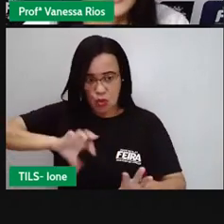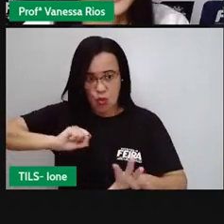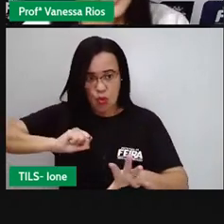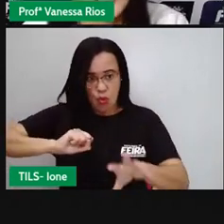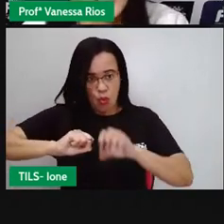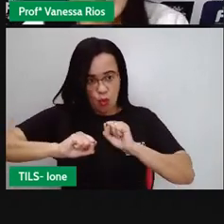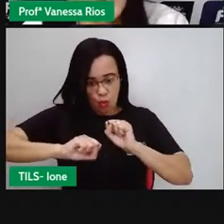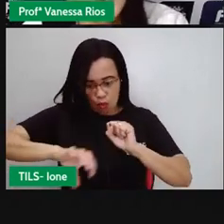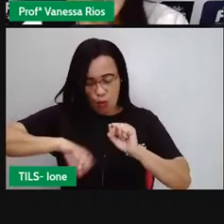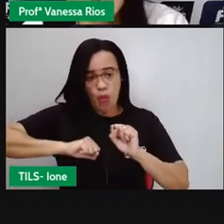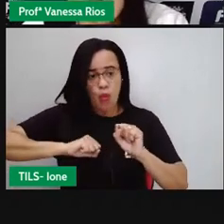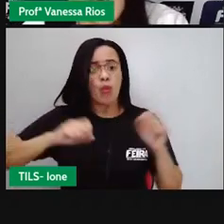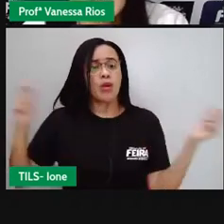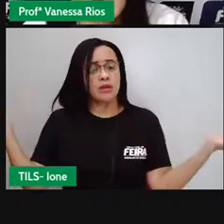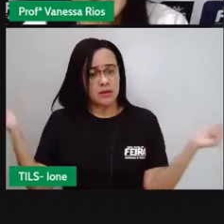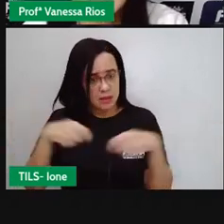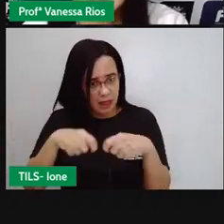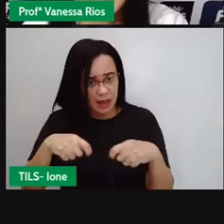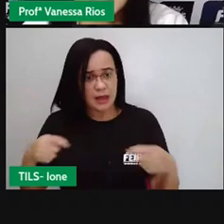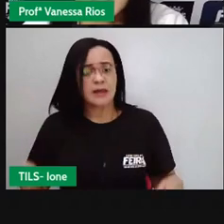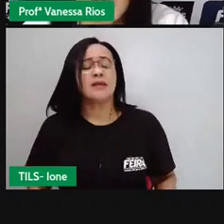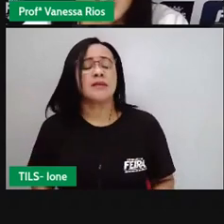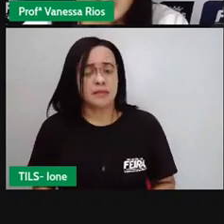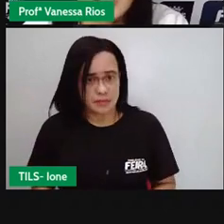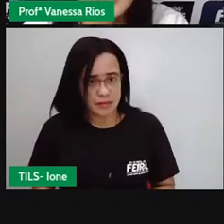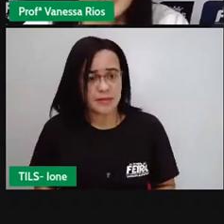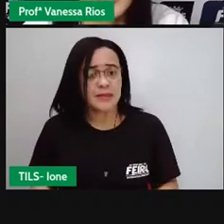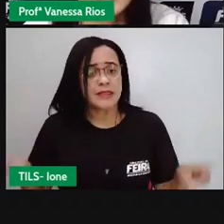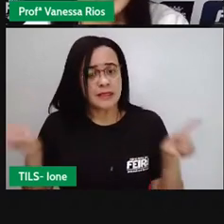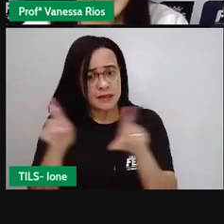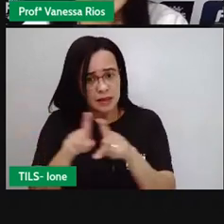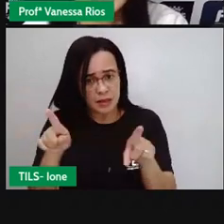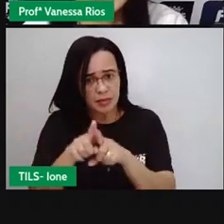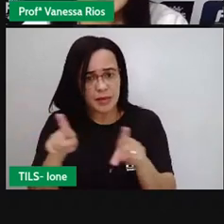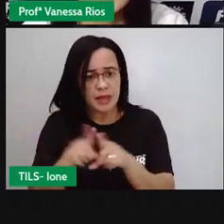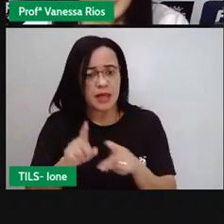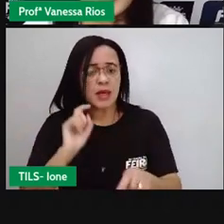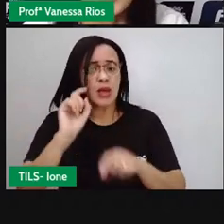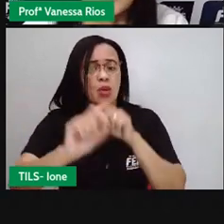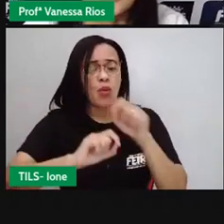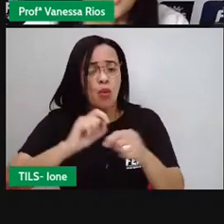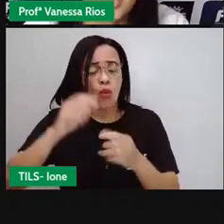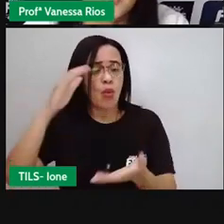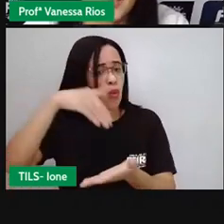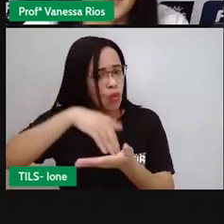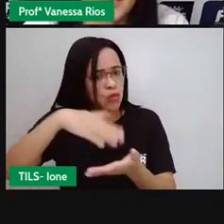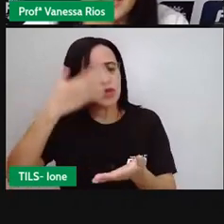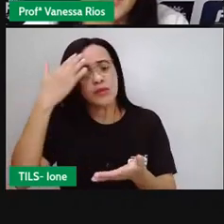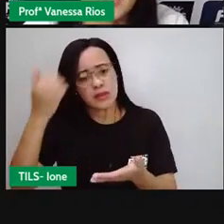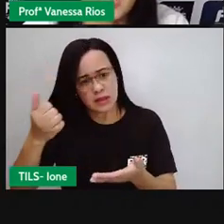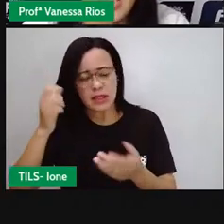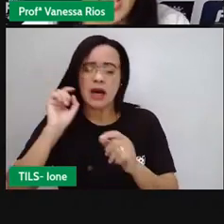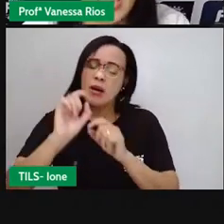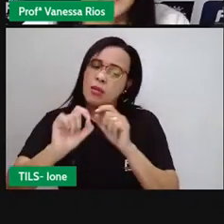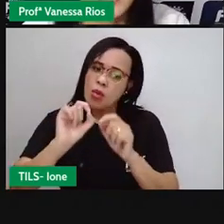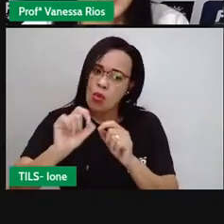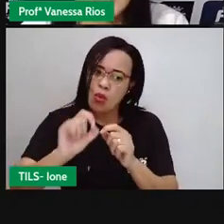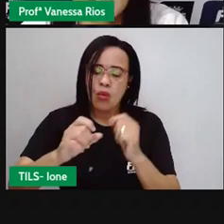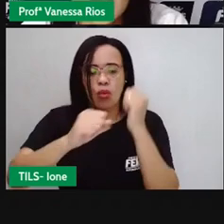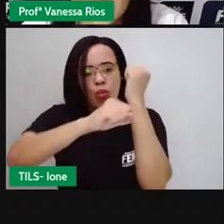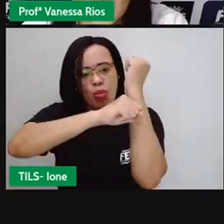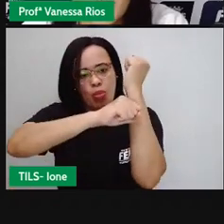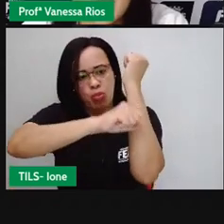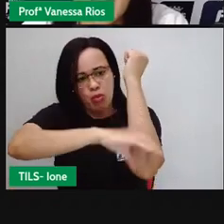E aí no intestino grosso, a formação das fezes, que são eliminadas para o meio externo pelo lúdus. É